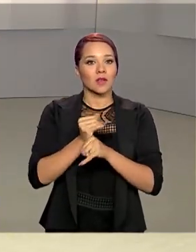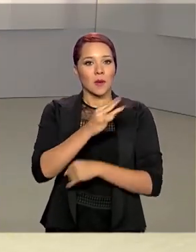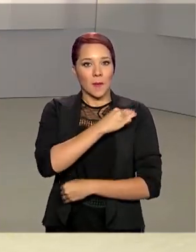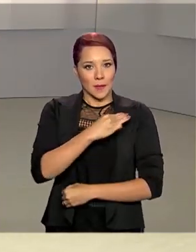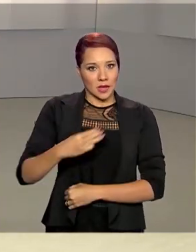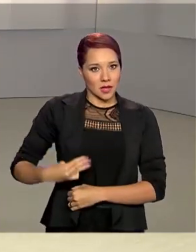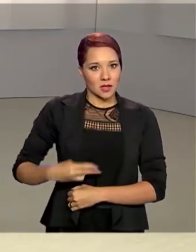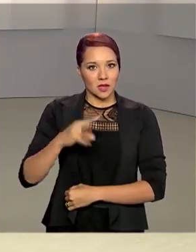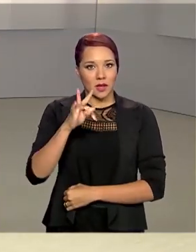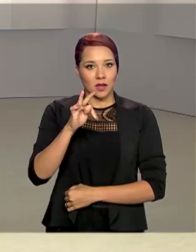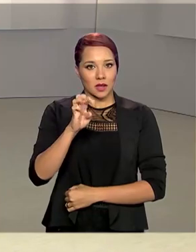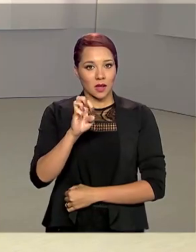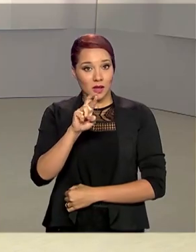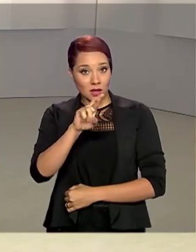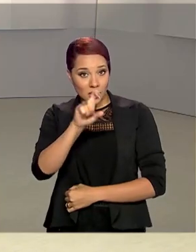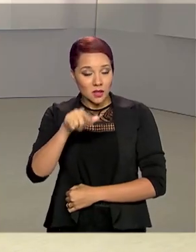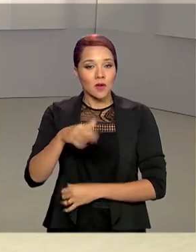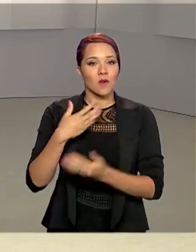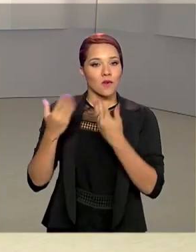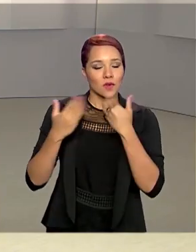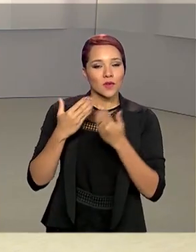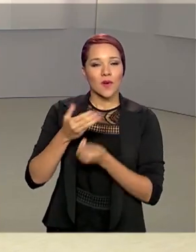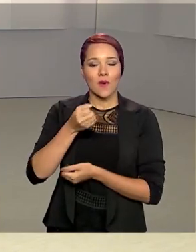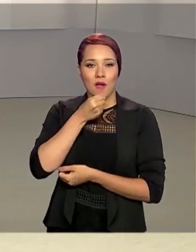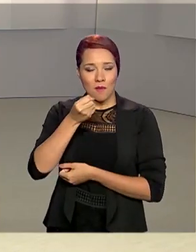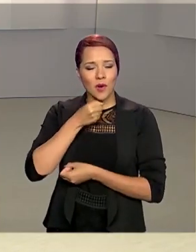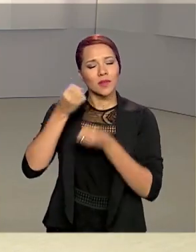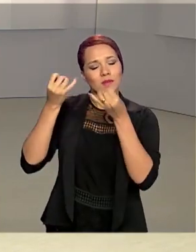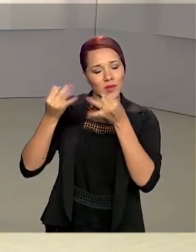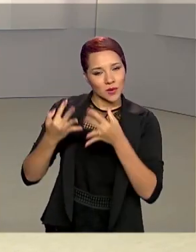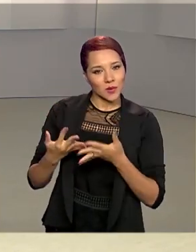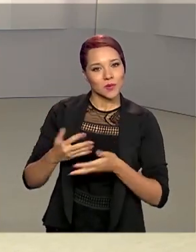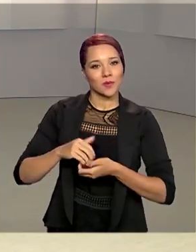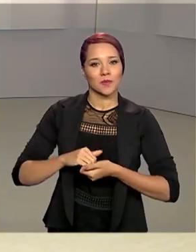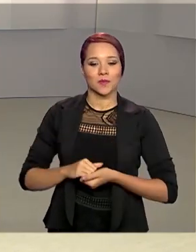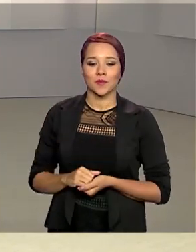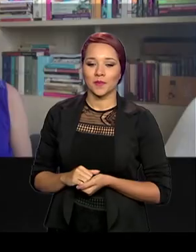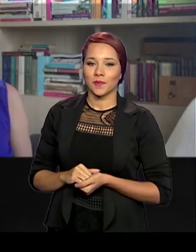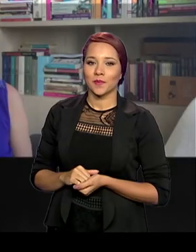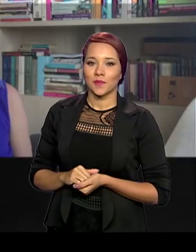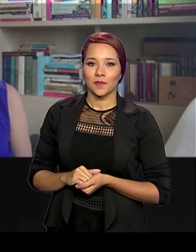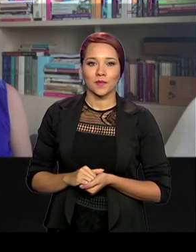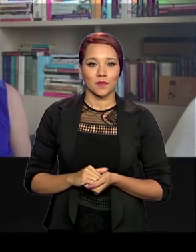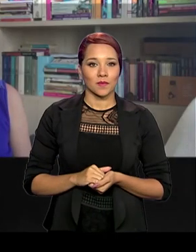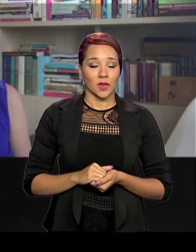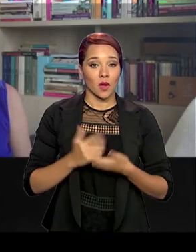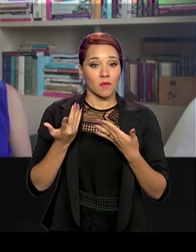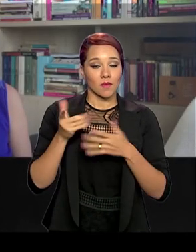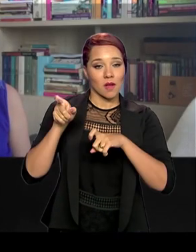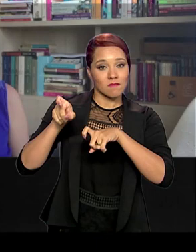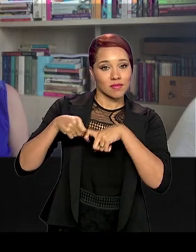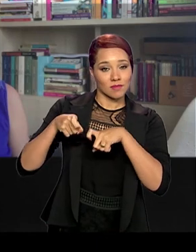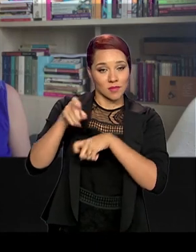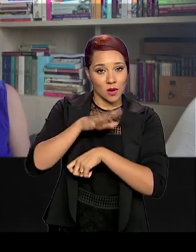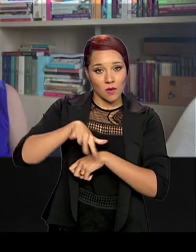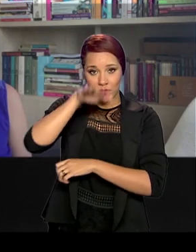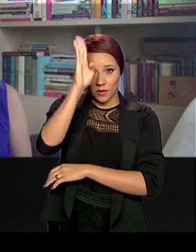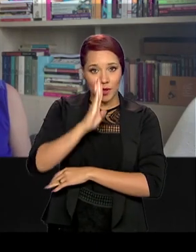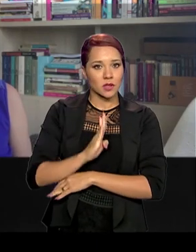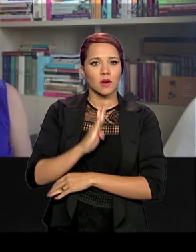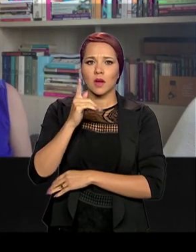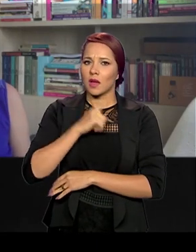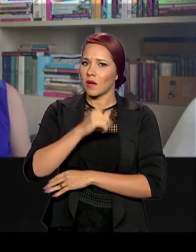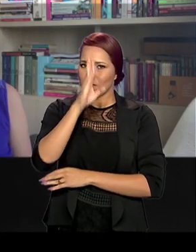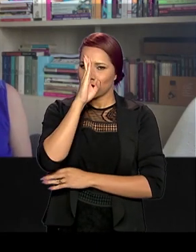Tereza Cristina conversou com a repórter Luana Karen e falou sobre o assunto. O agronegócio brasileiro tem sido o